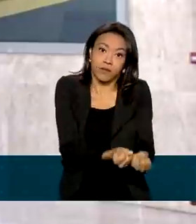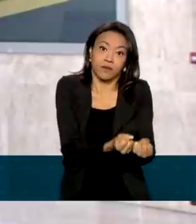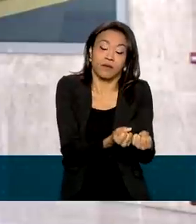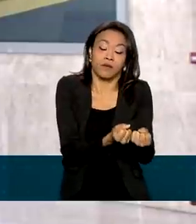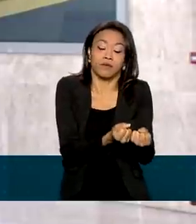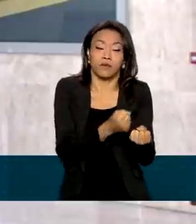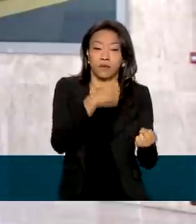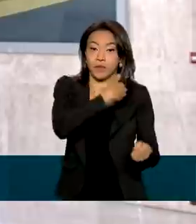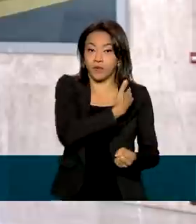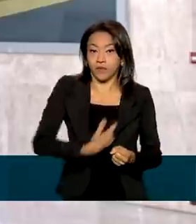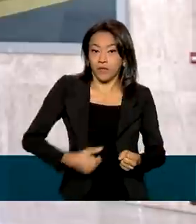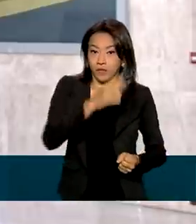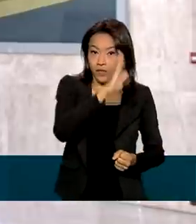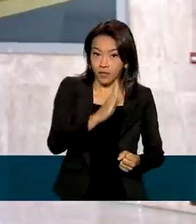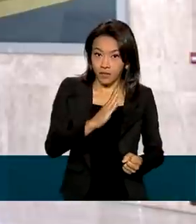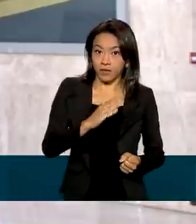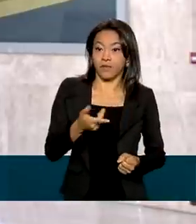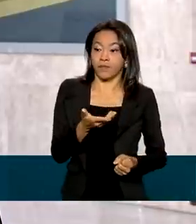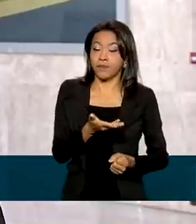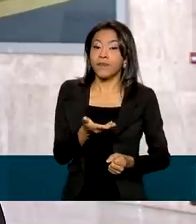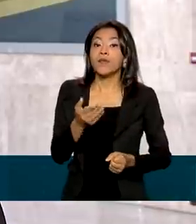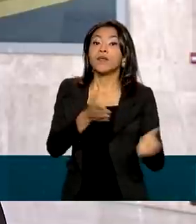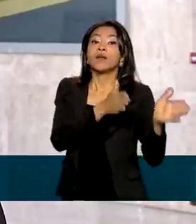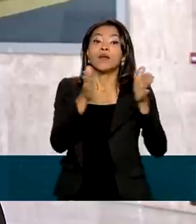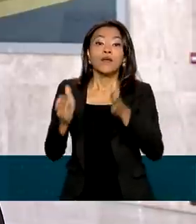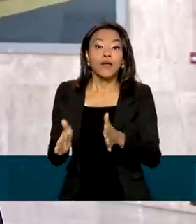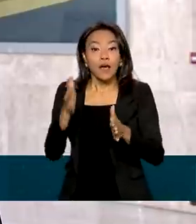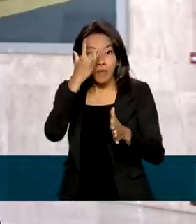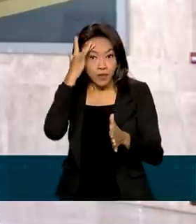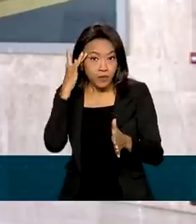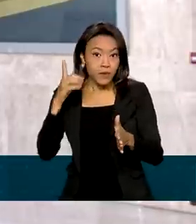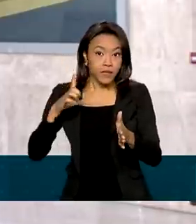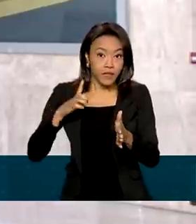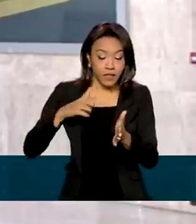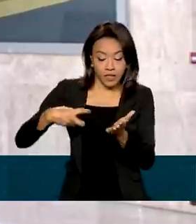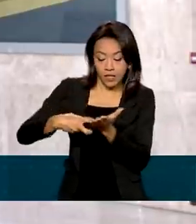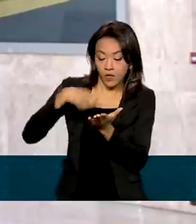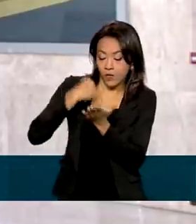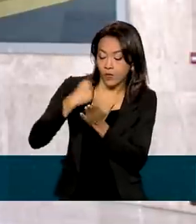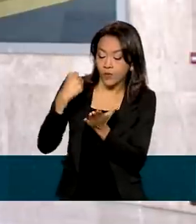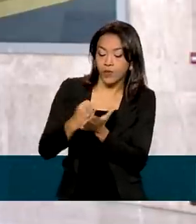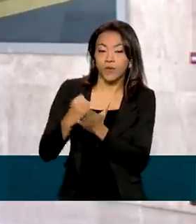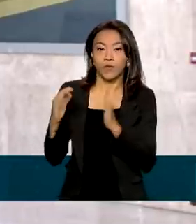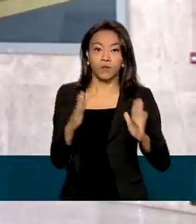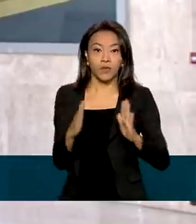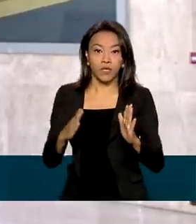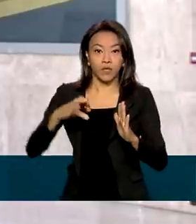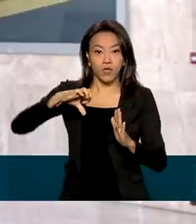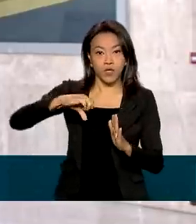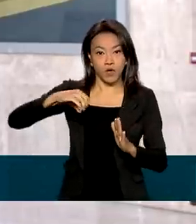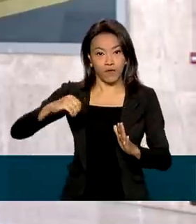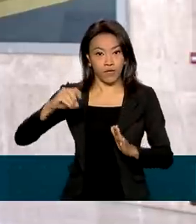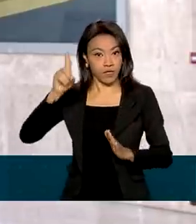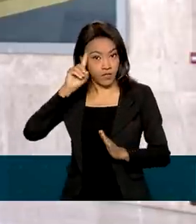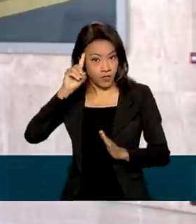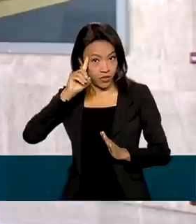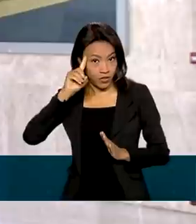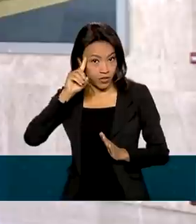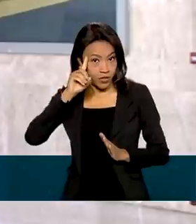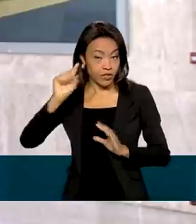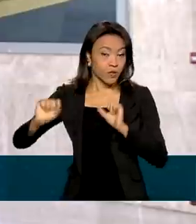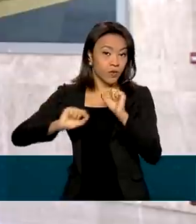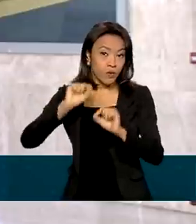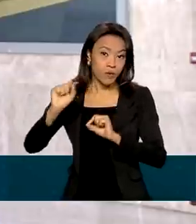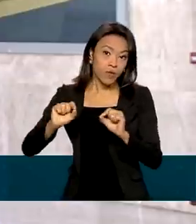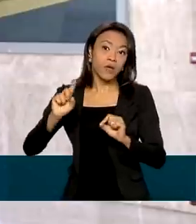pessoas. Ainda segundo a portaria, o portador do visto terá 90 dias a partir da entrada em território nacional para